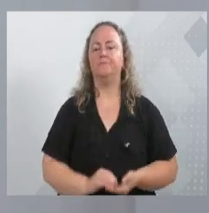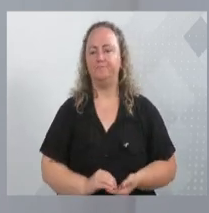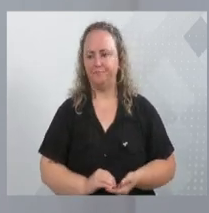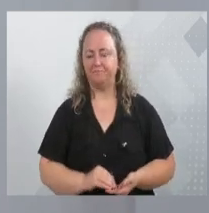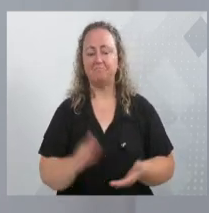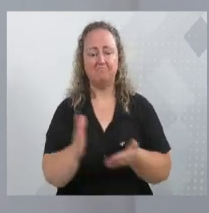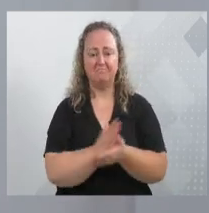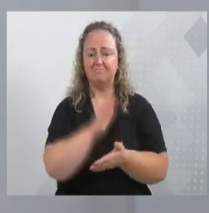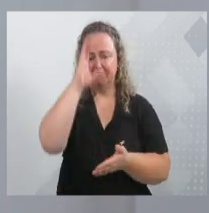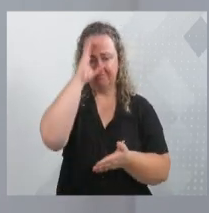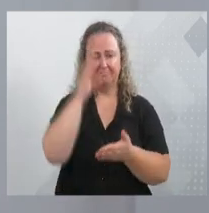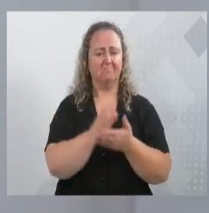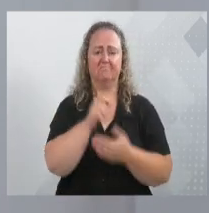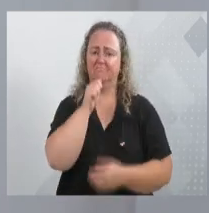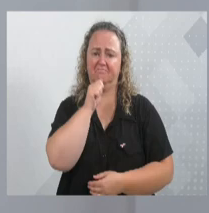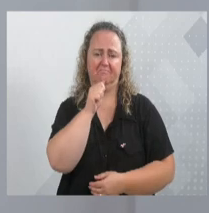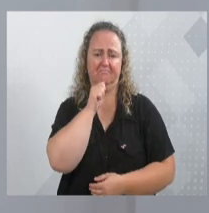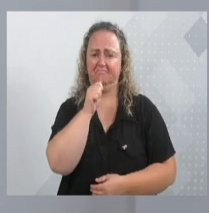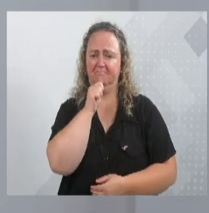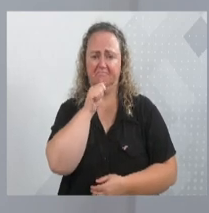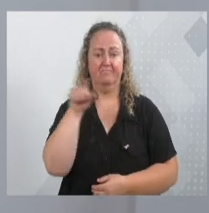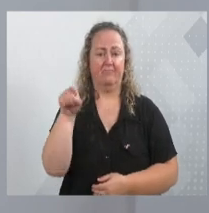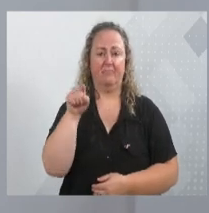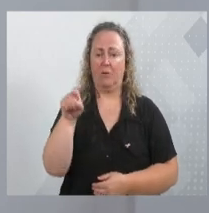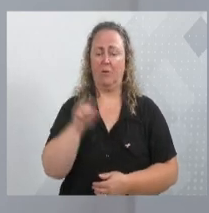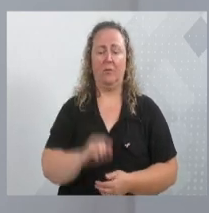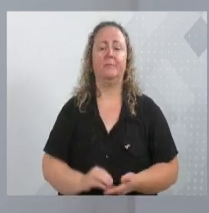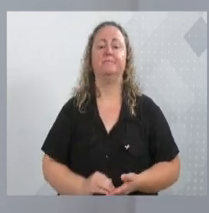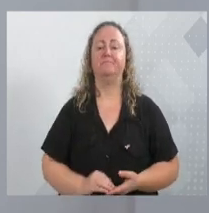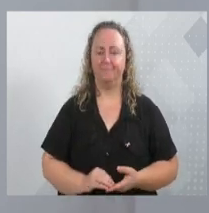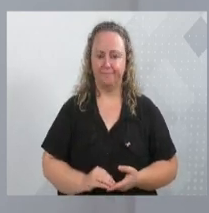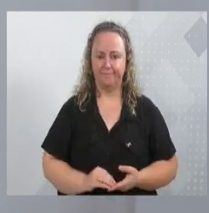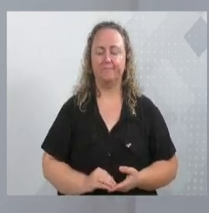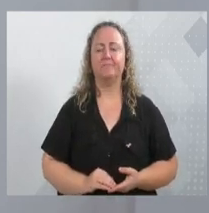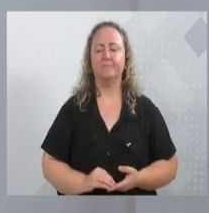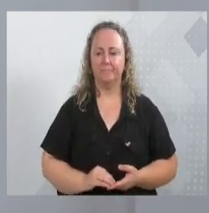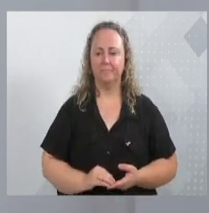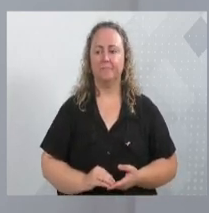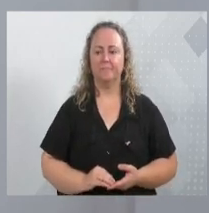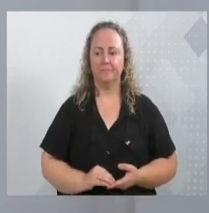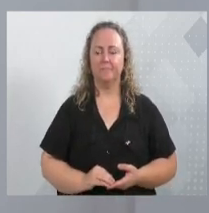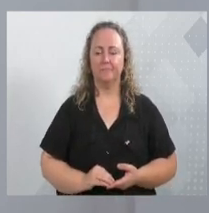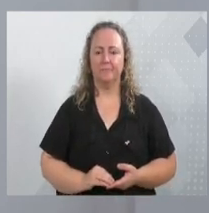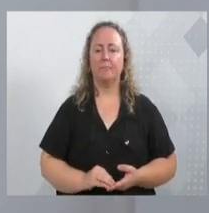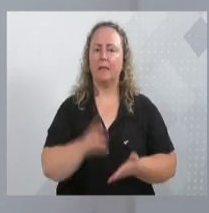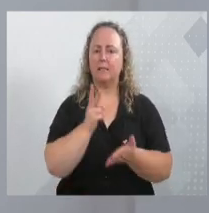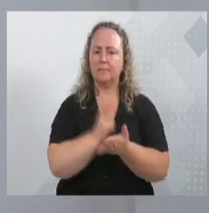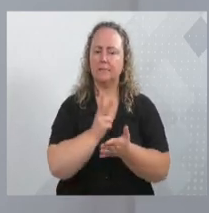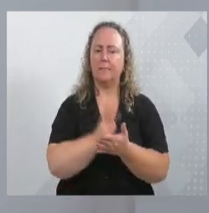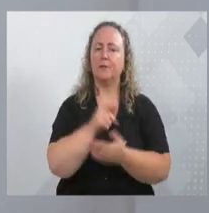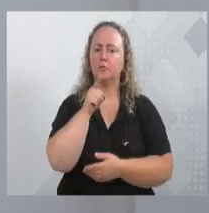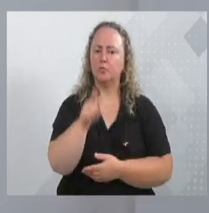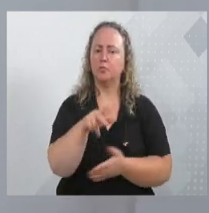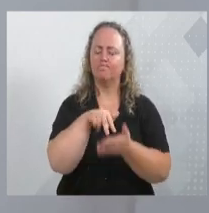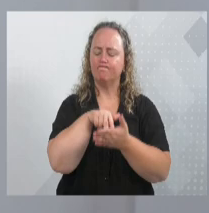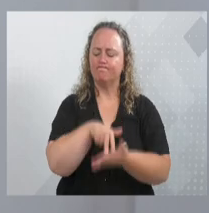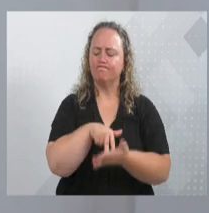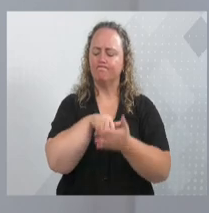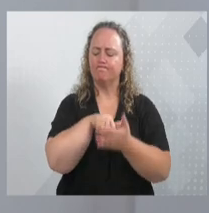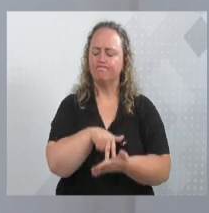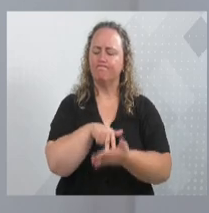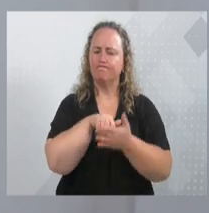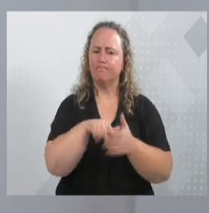desacreditavam, tentavam descredibilizar a sua fala e a todo tempo o senhor tentando firme no seu